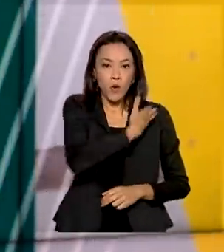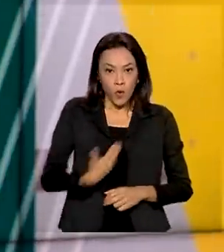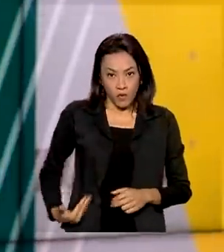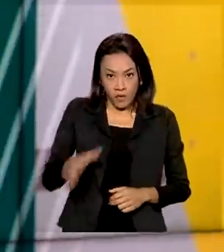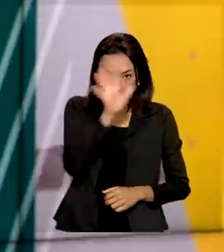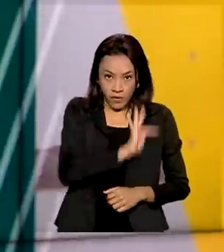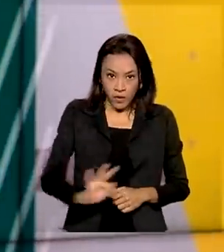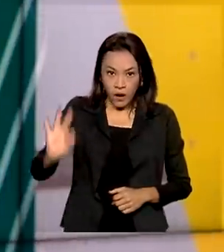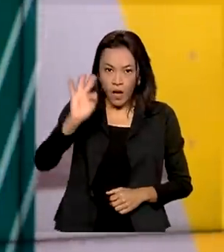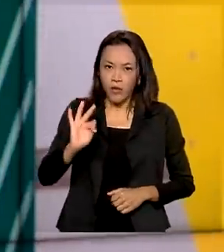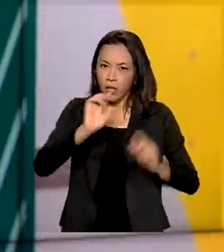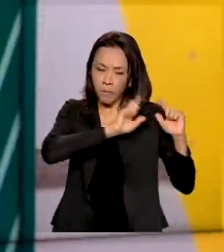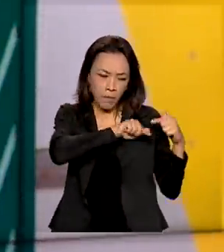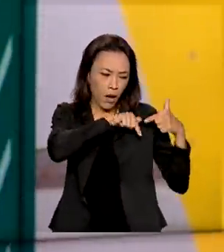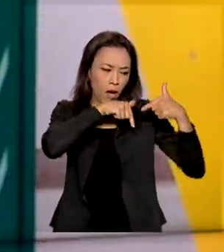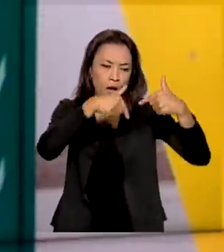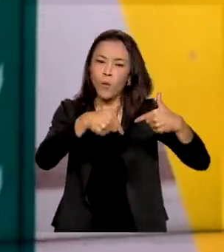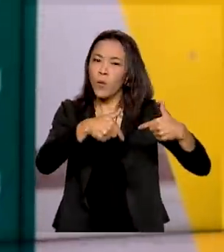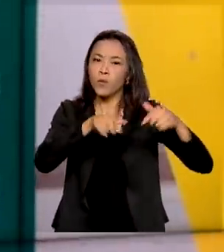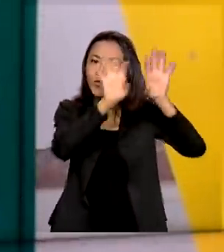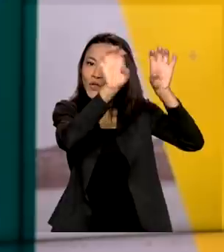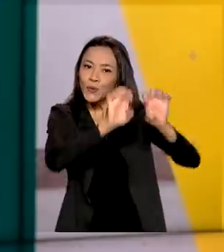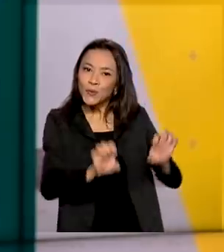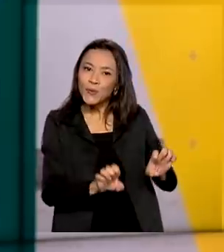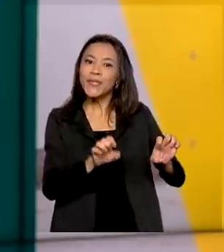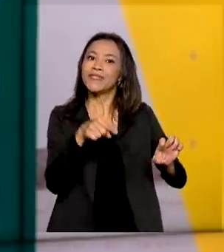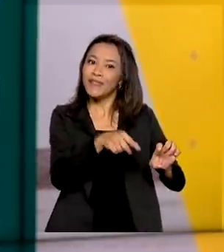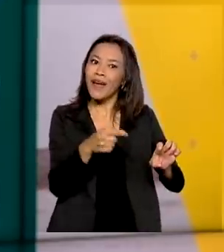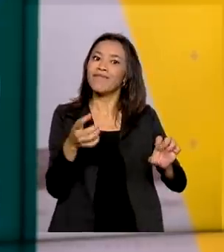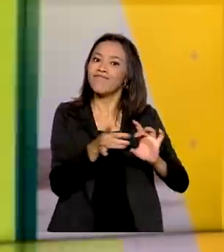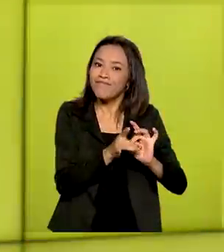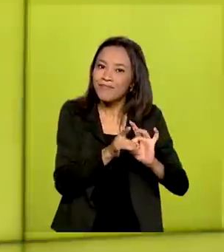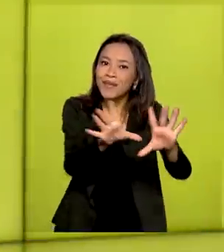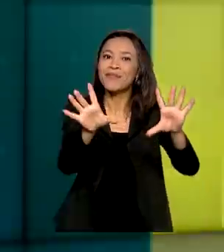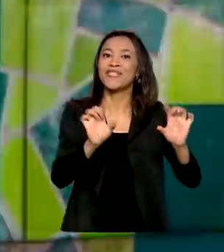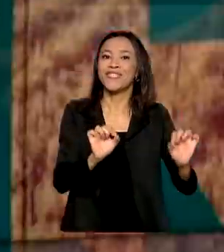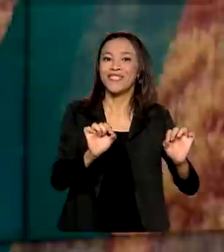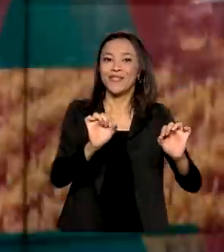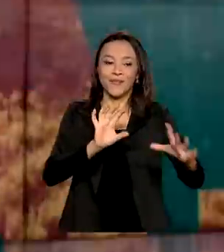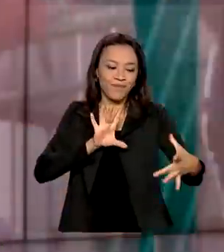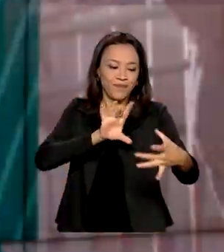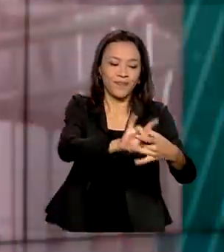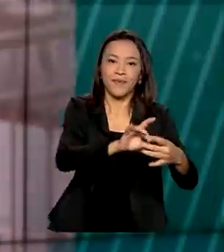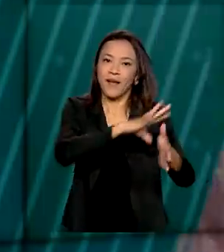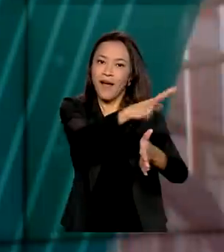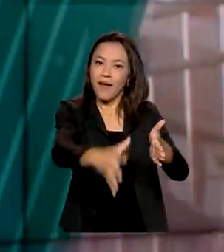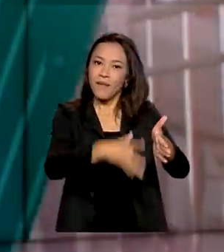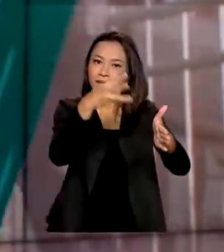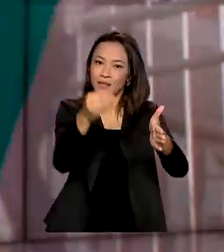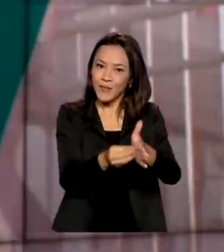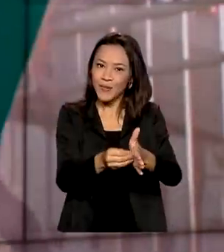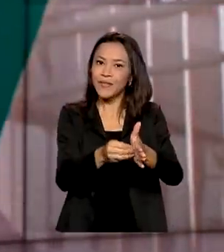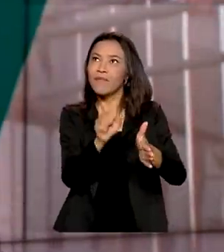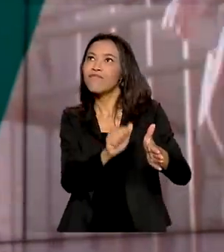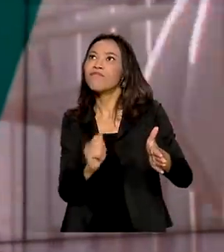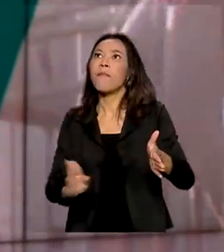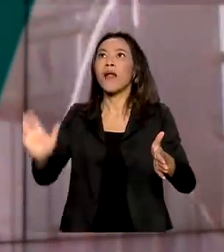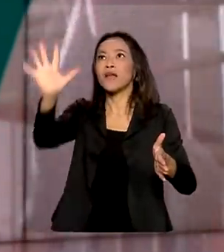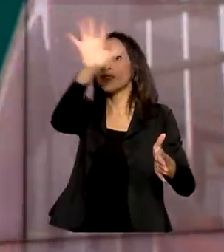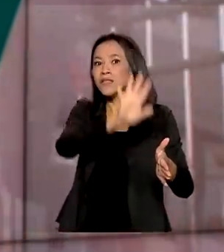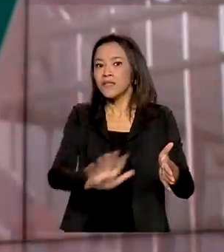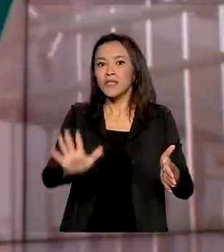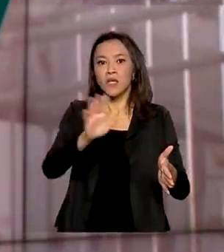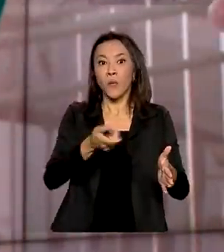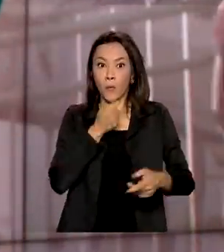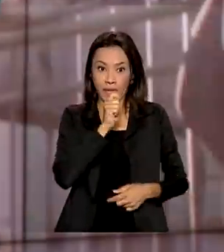obras de infraestrutura que estão permitindo integrar cada vez mais a Amazônia ao restante do país. Em entrevista ao